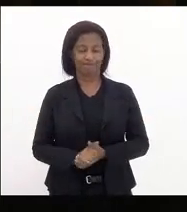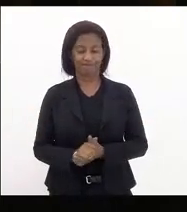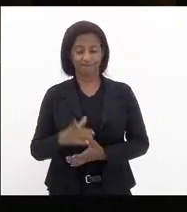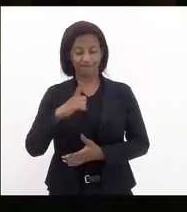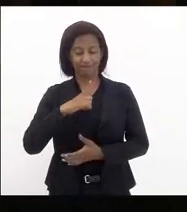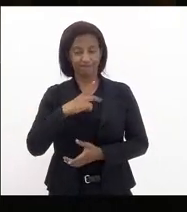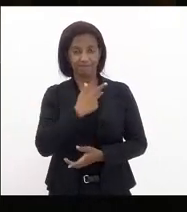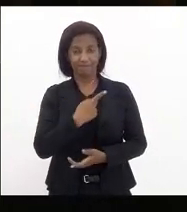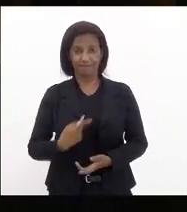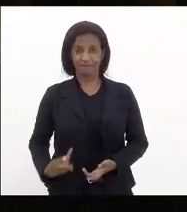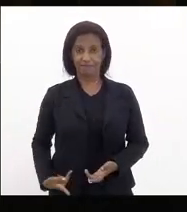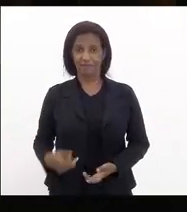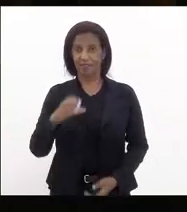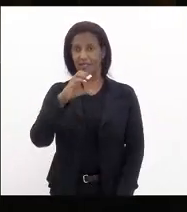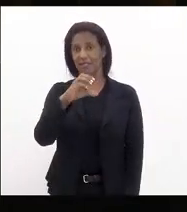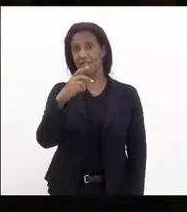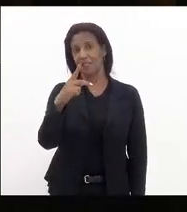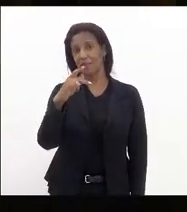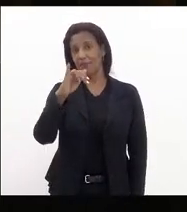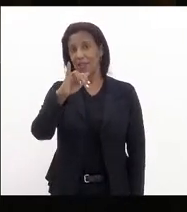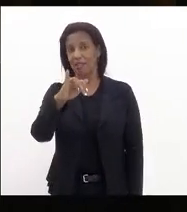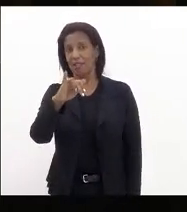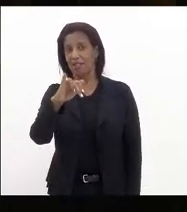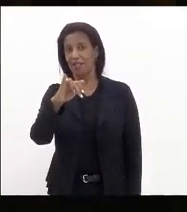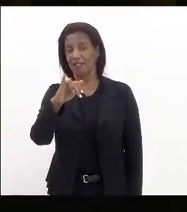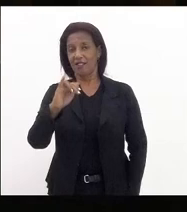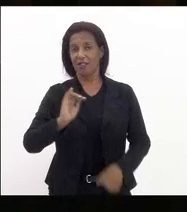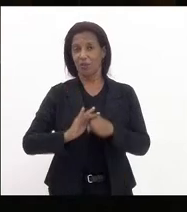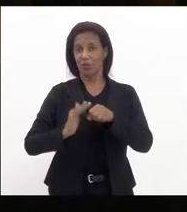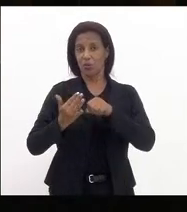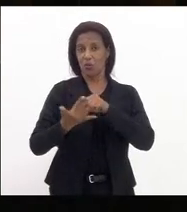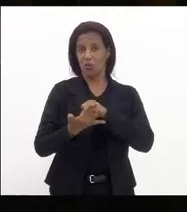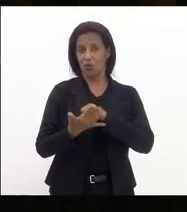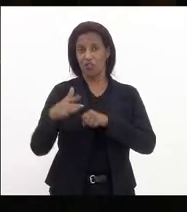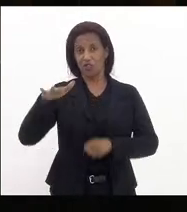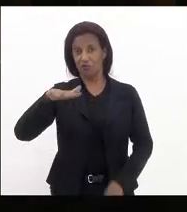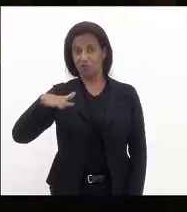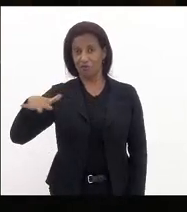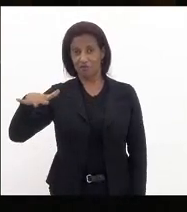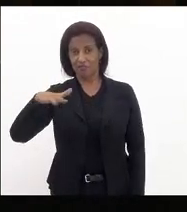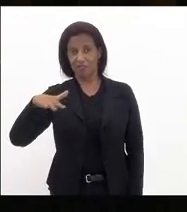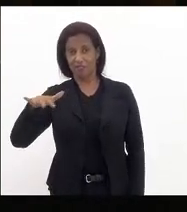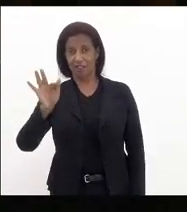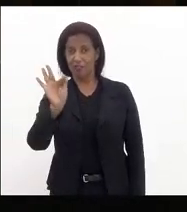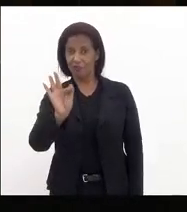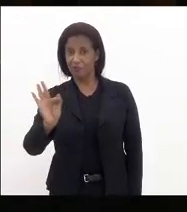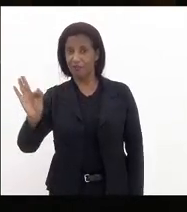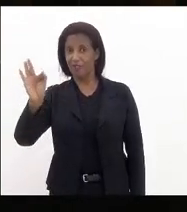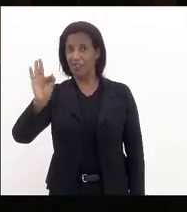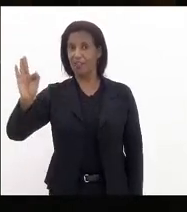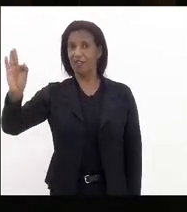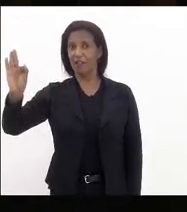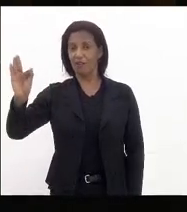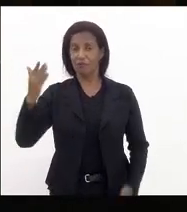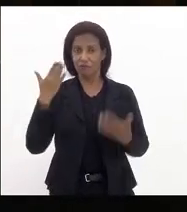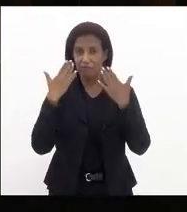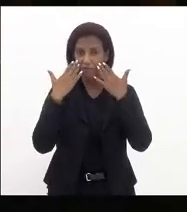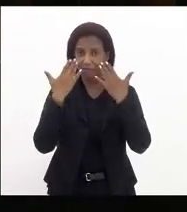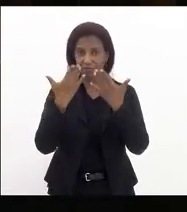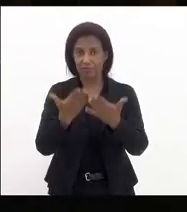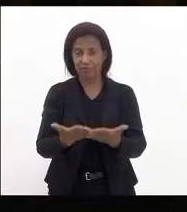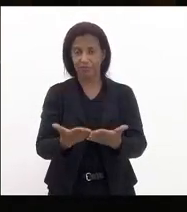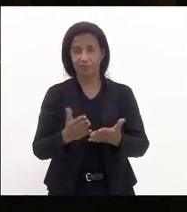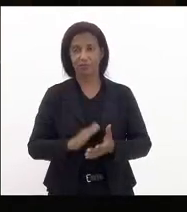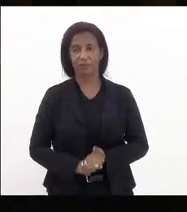presidenta a CPI da Covid no cenário federal no Senado Federal que está mostrando